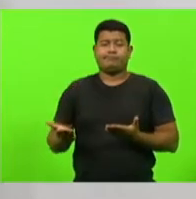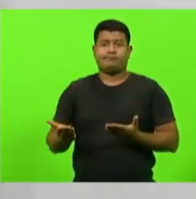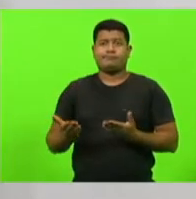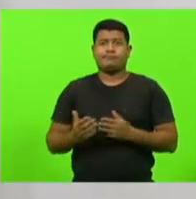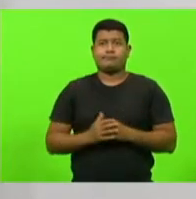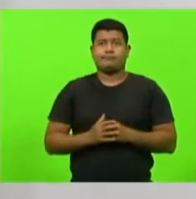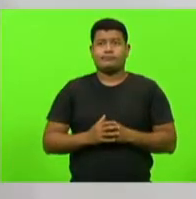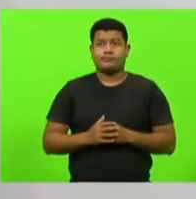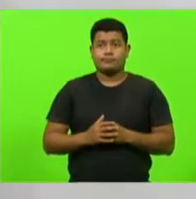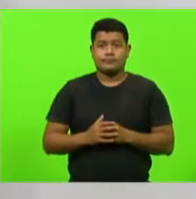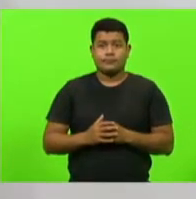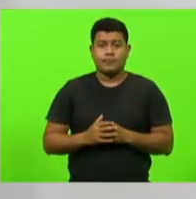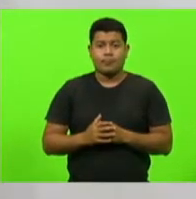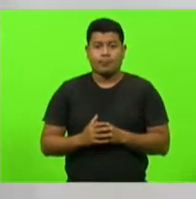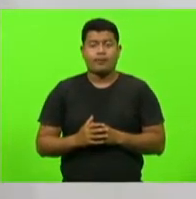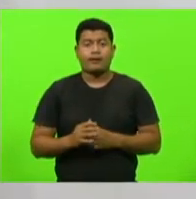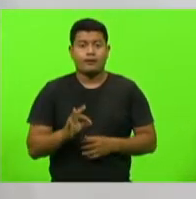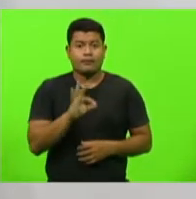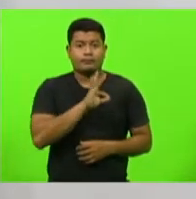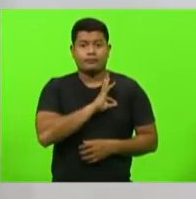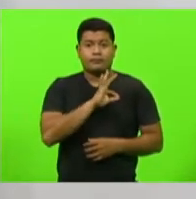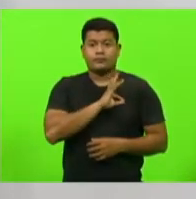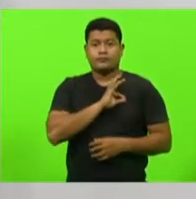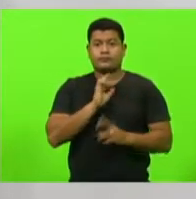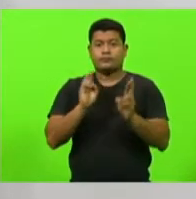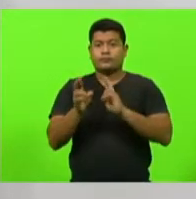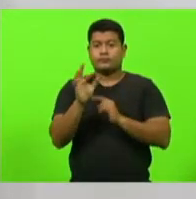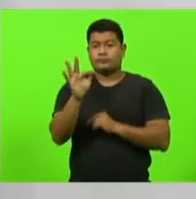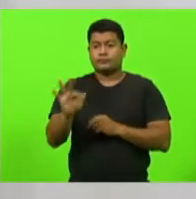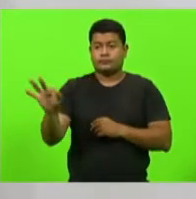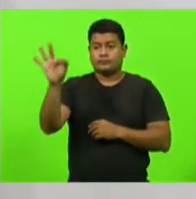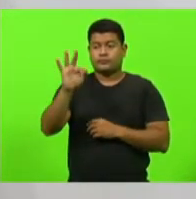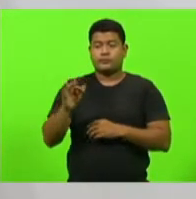Polícia Rodoviária Federal lá, foi lá bater na porta dele.